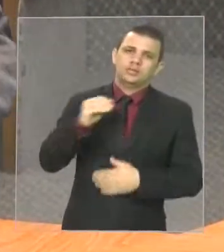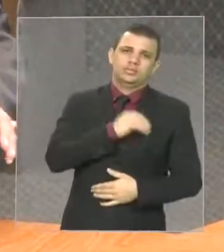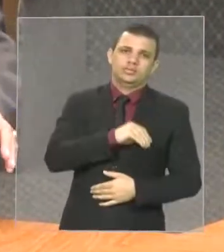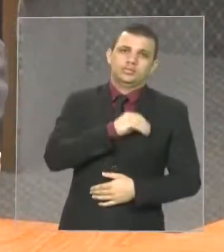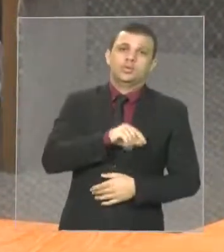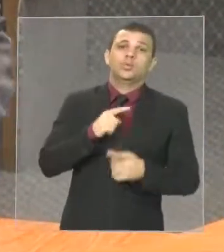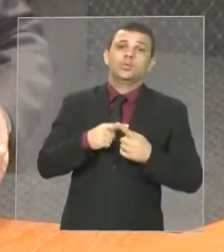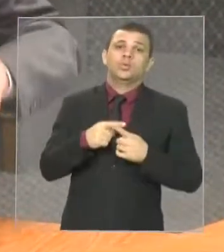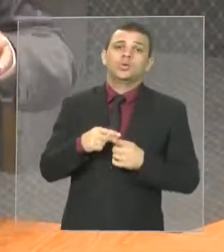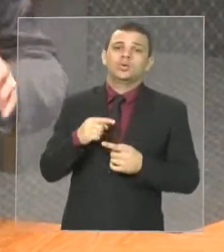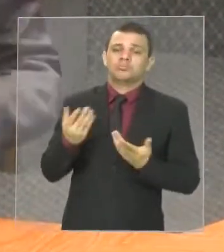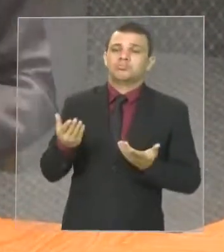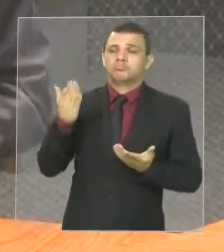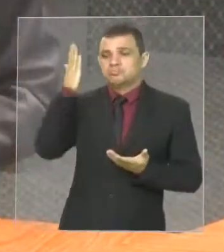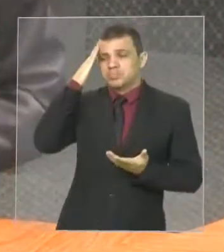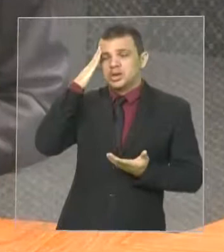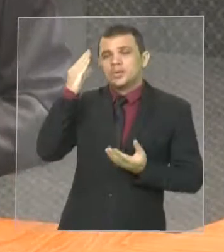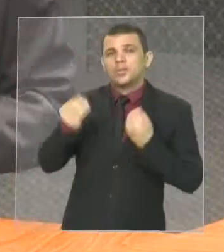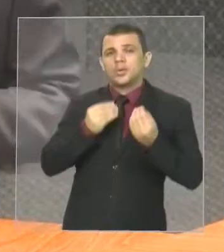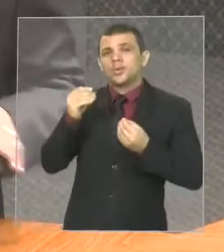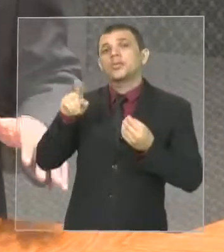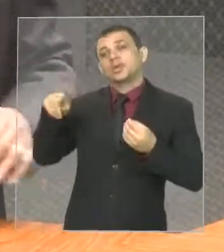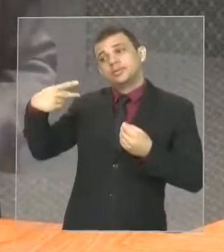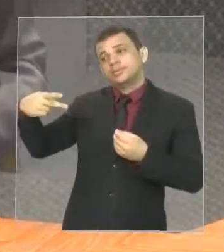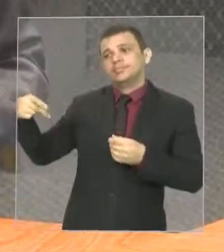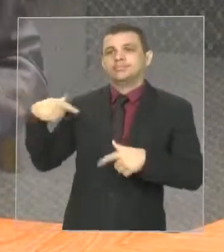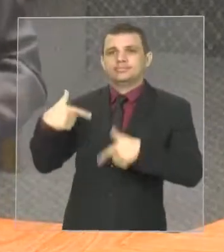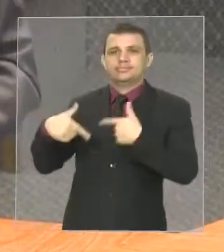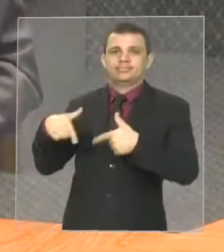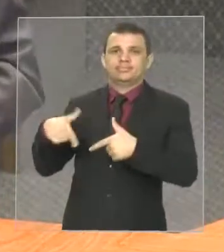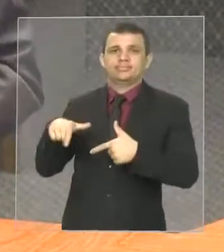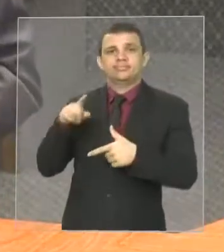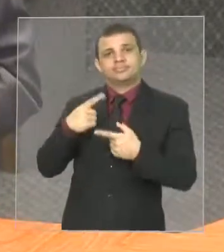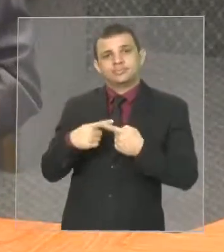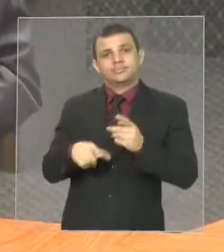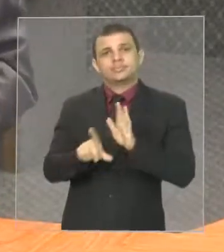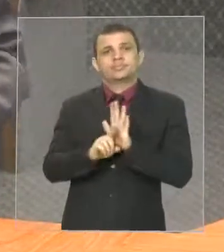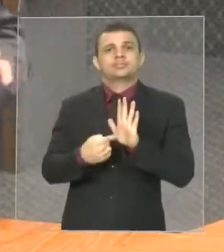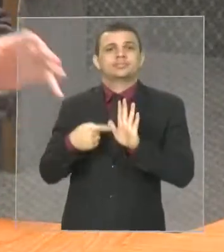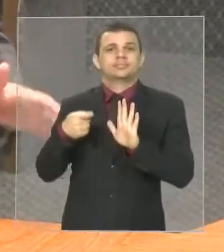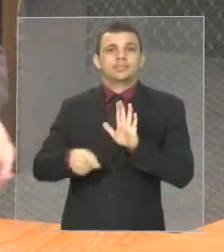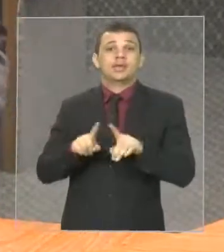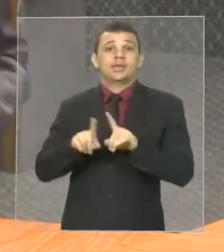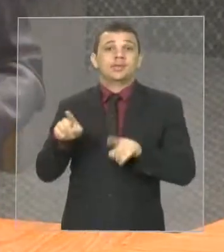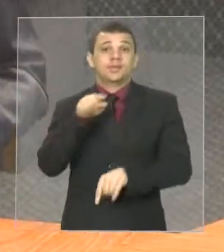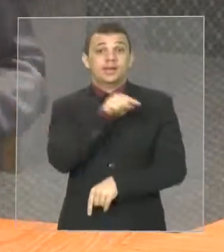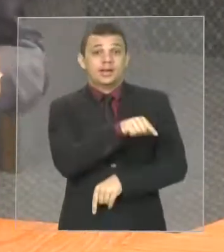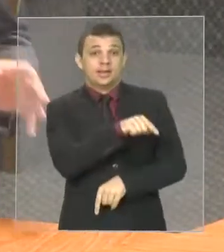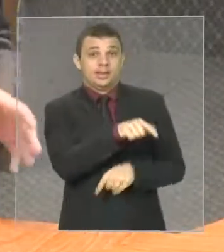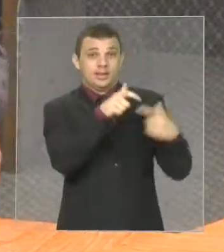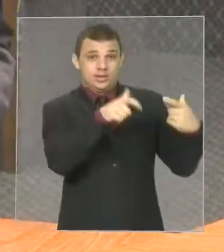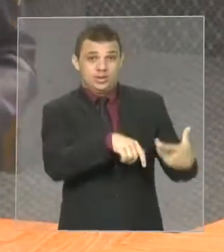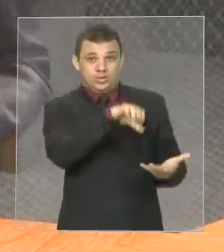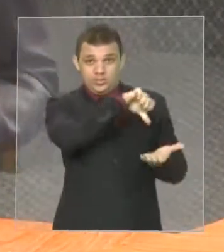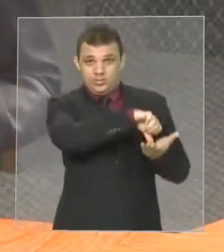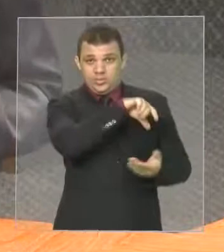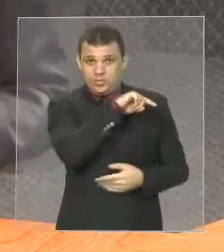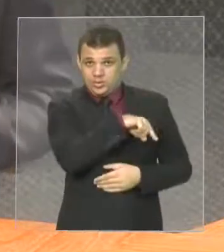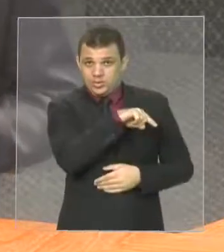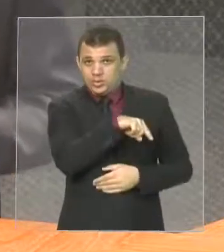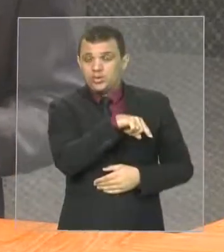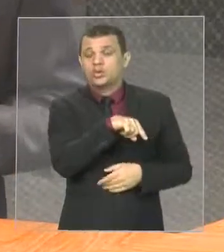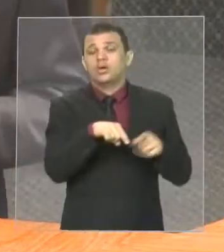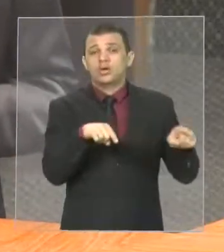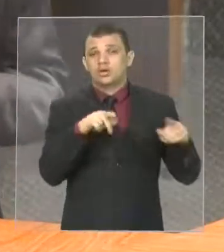Isso é como prevê e ampara a própria lei. Mas aquela sede, aquela coordenação, ela